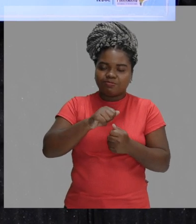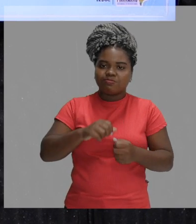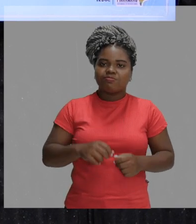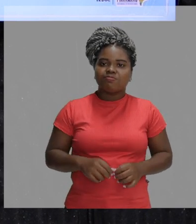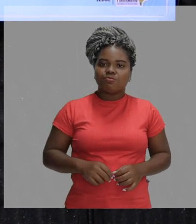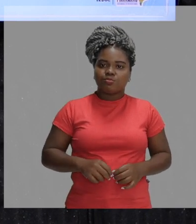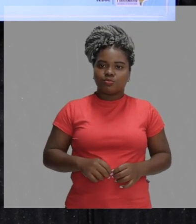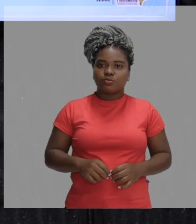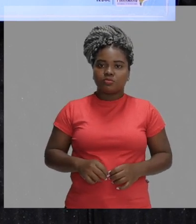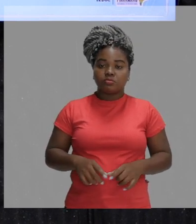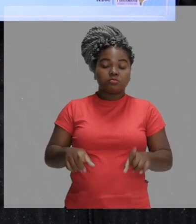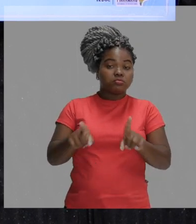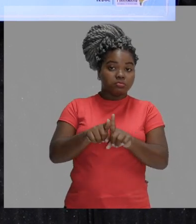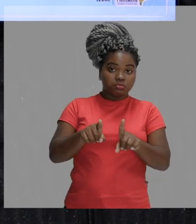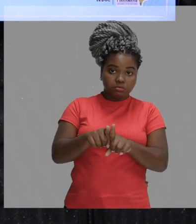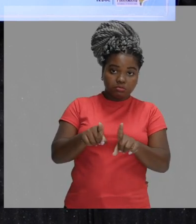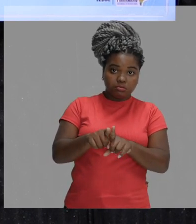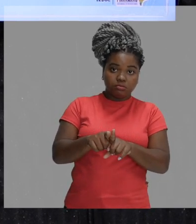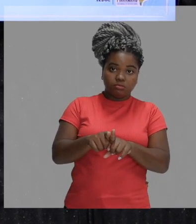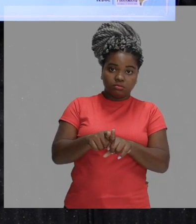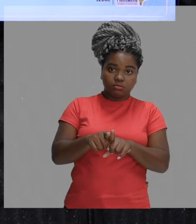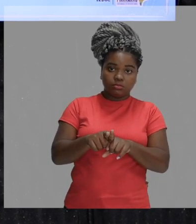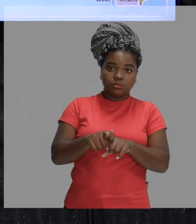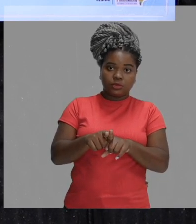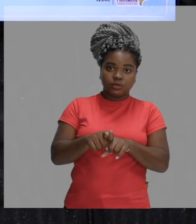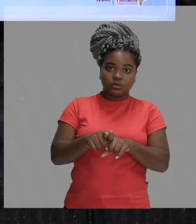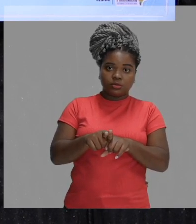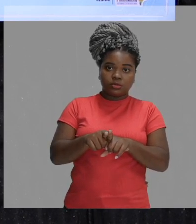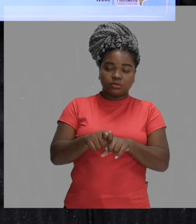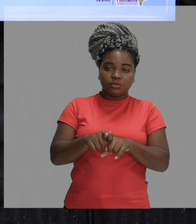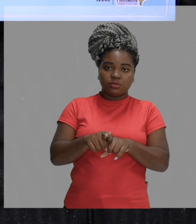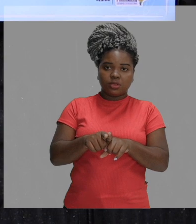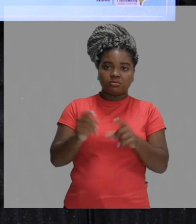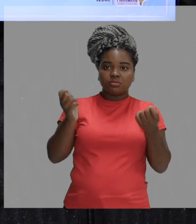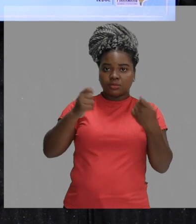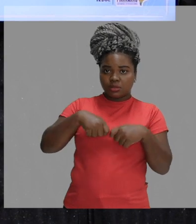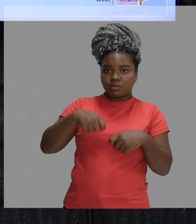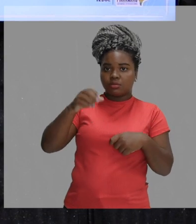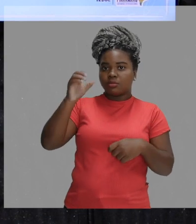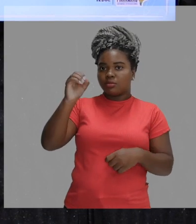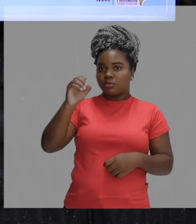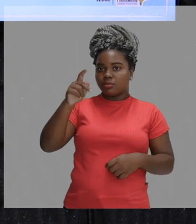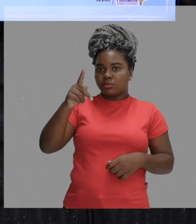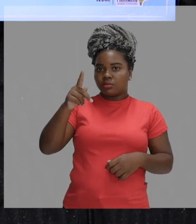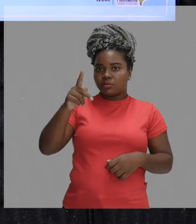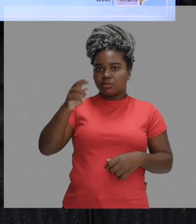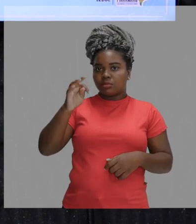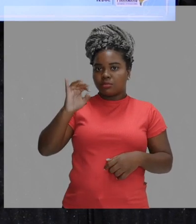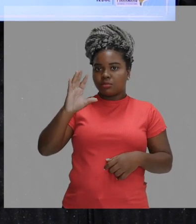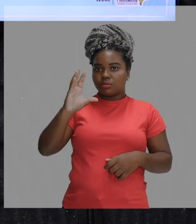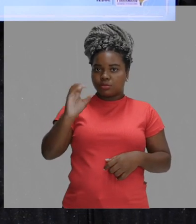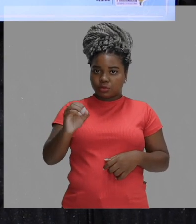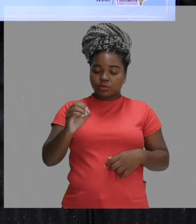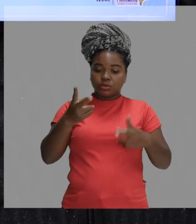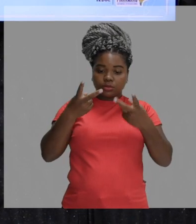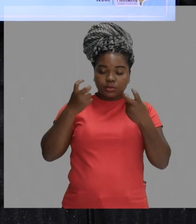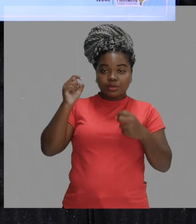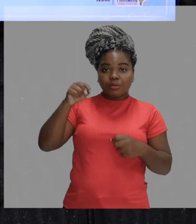E ela serve também para esses fenômenos ópticos que nós percebemos aqui